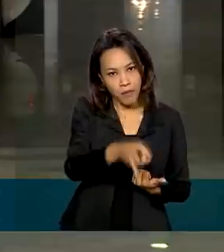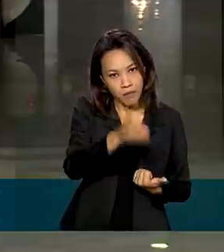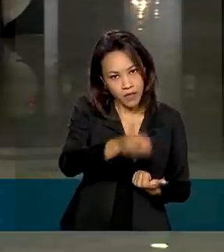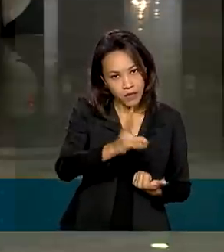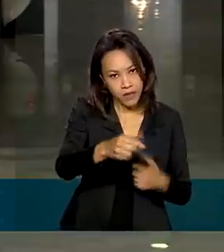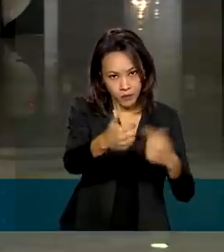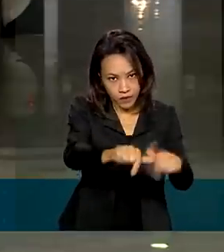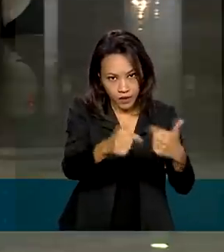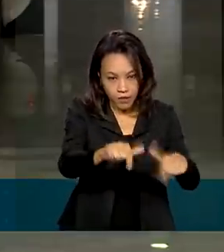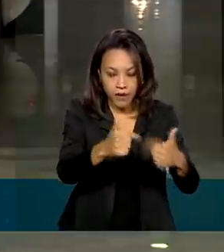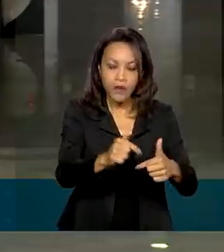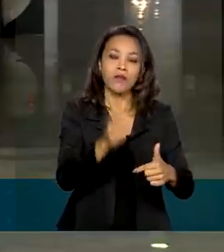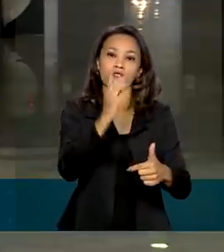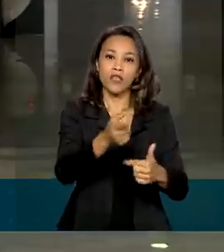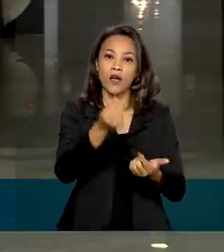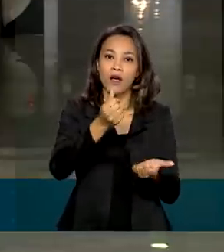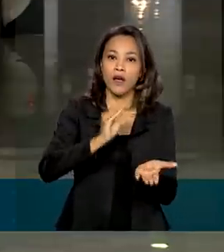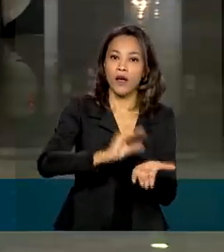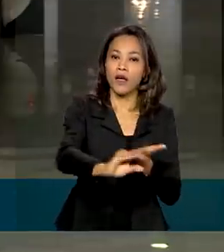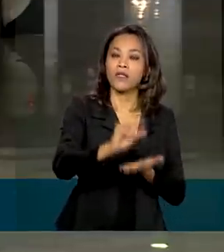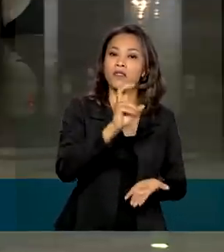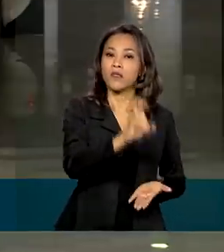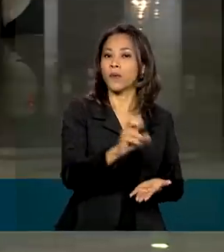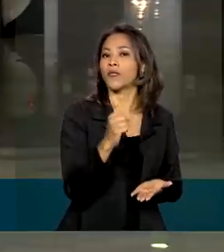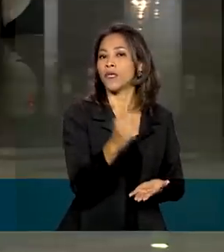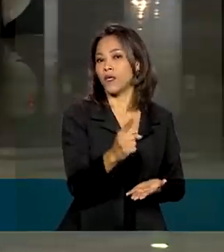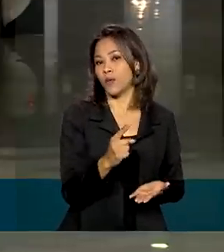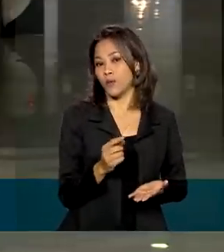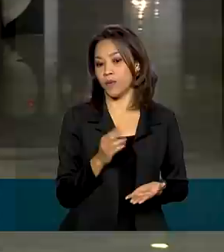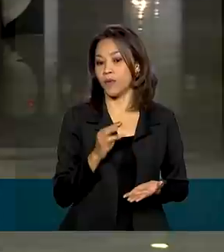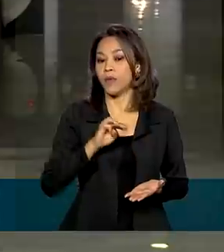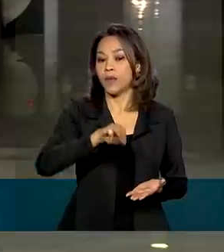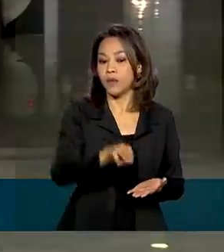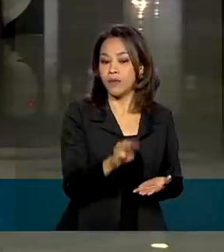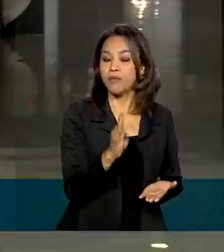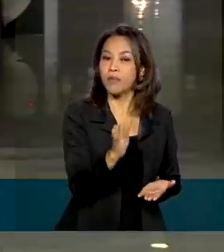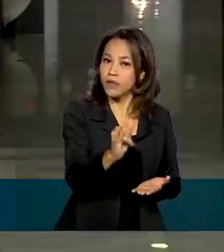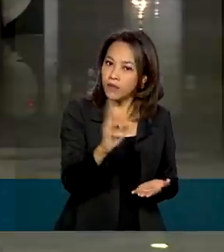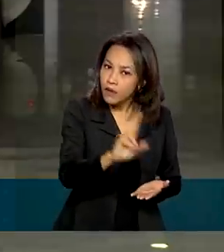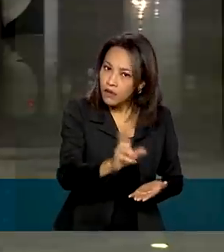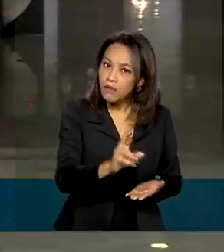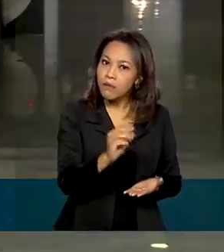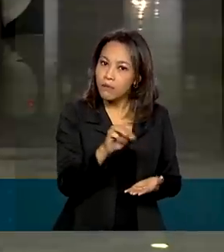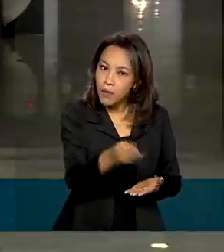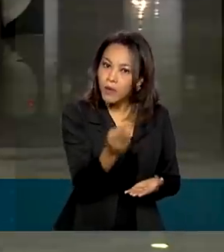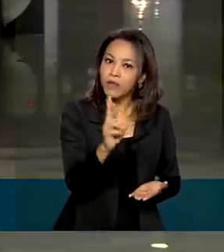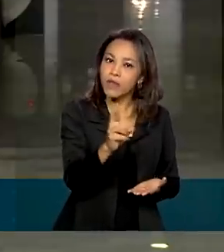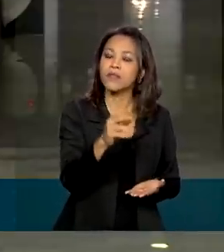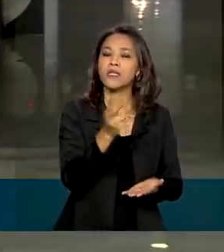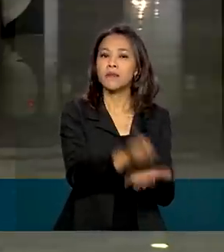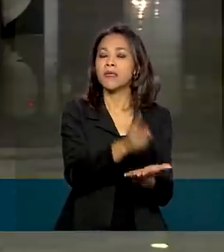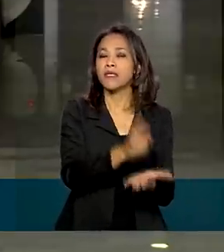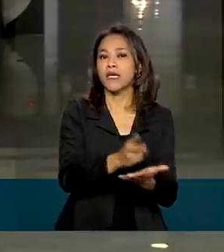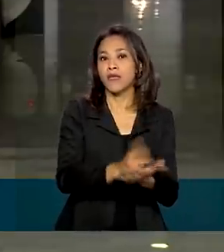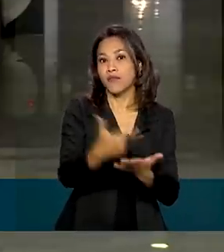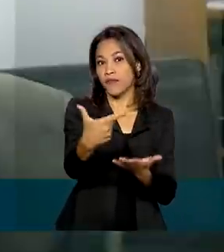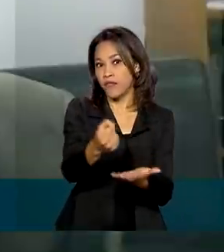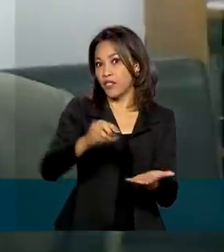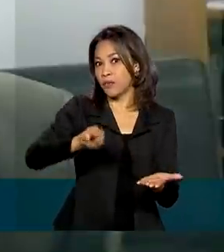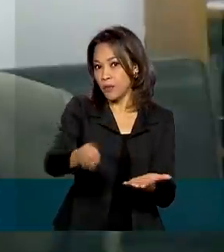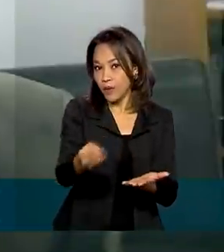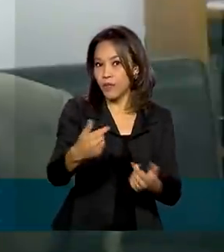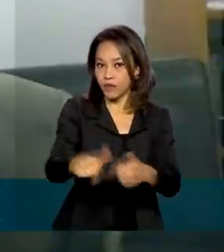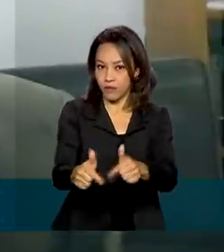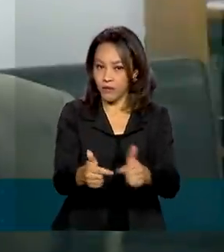e da renda injetou R 51 bilhões na economia e preservou R$ 20 milhões de empregos.